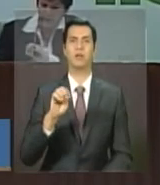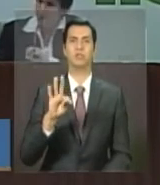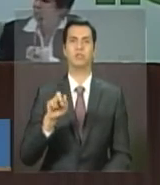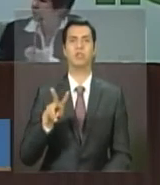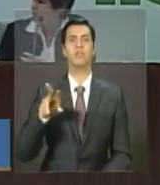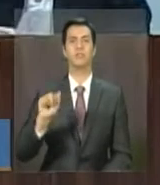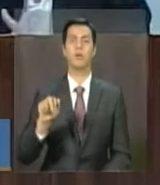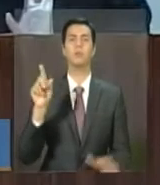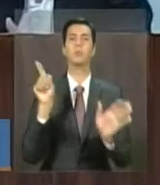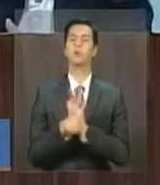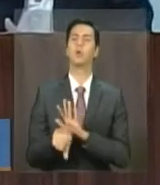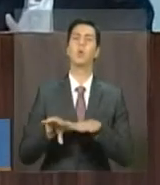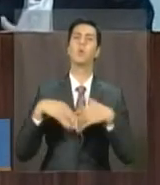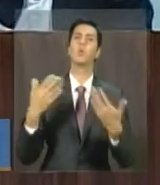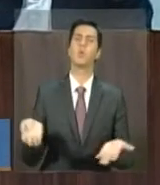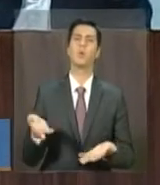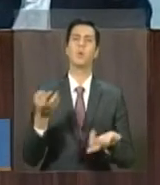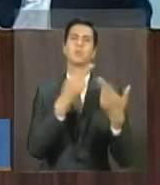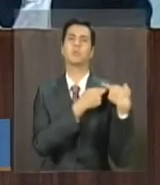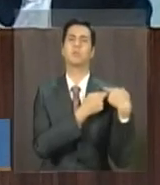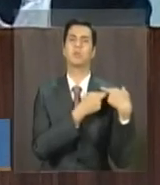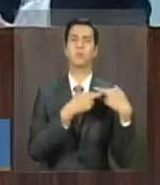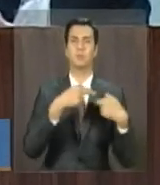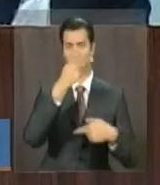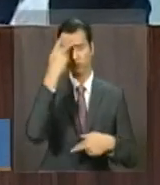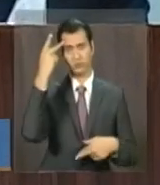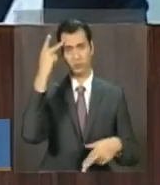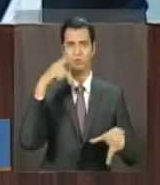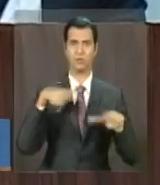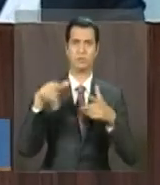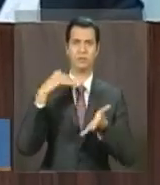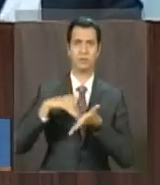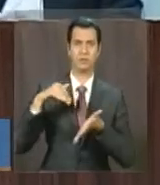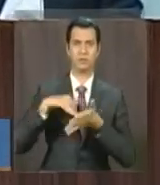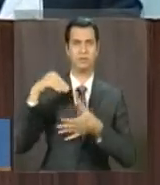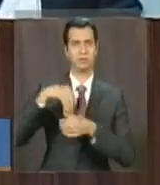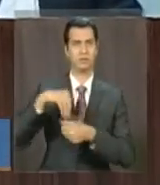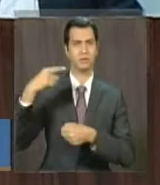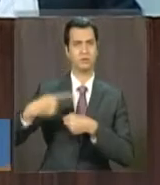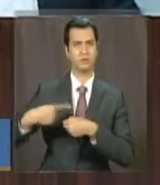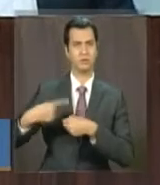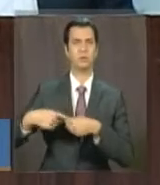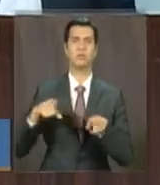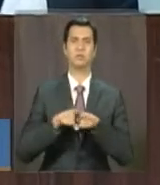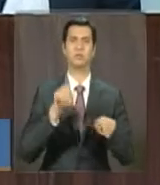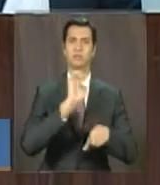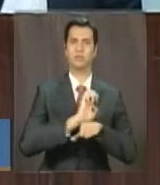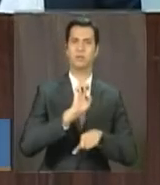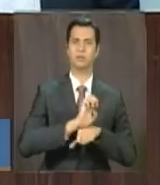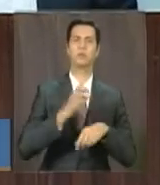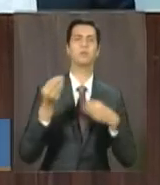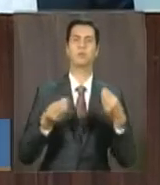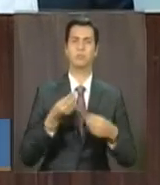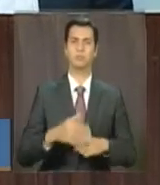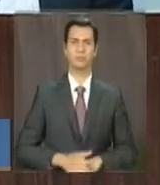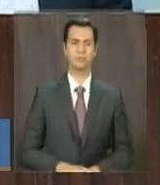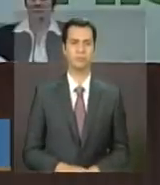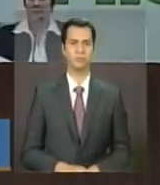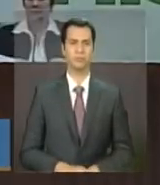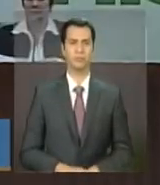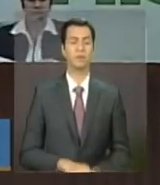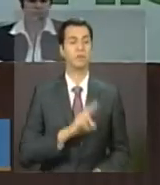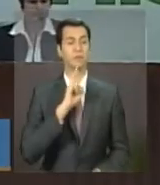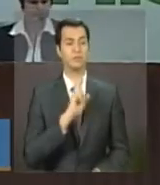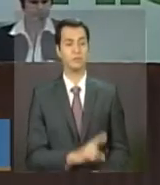papel dos gestores estaduais e municipais nessa ação? A busca ativa é uma missão de todos nós.